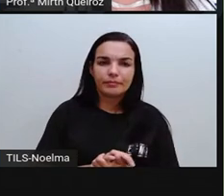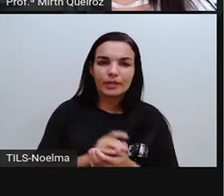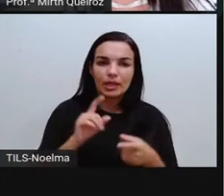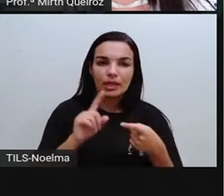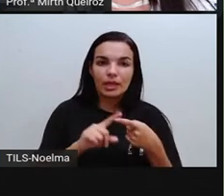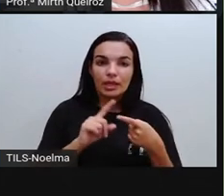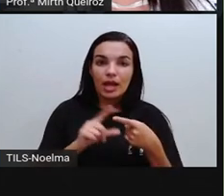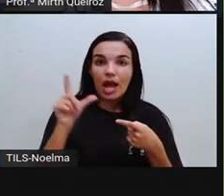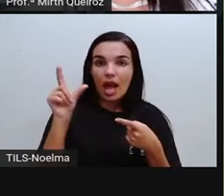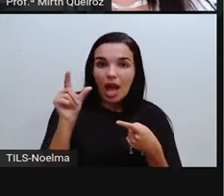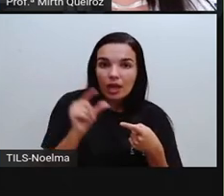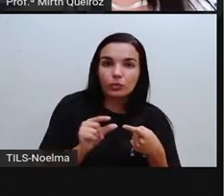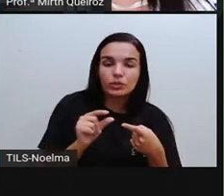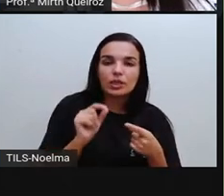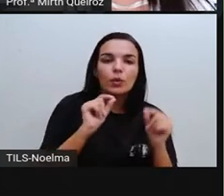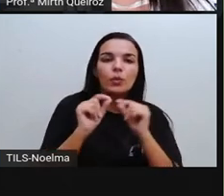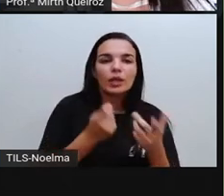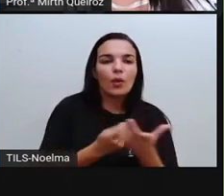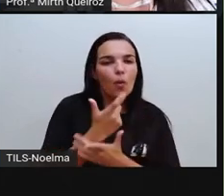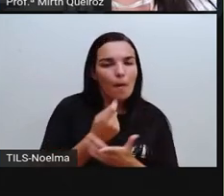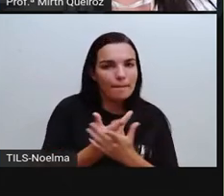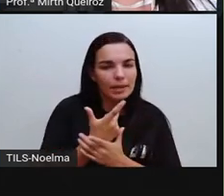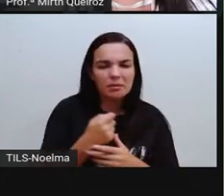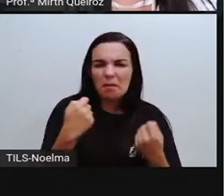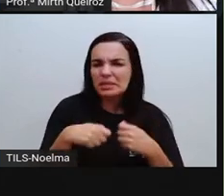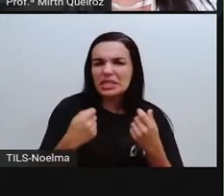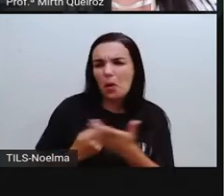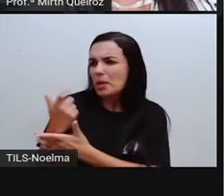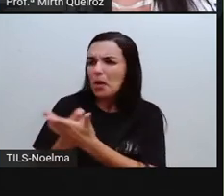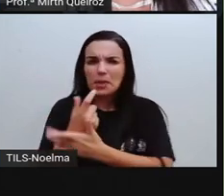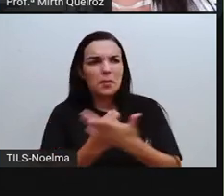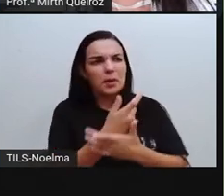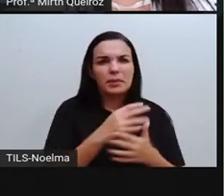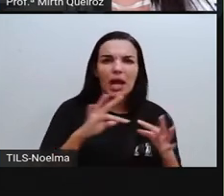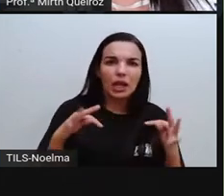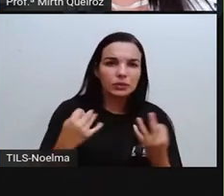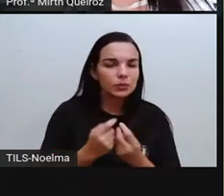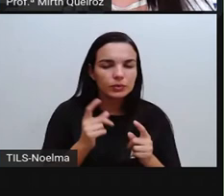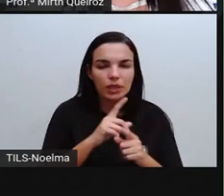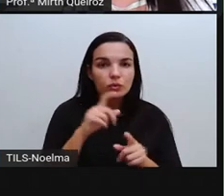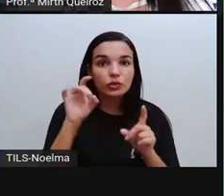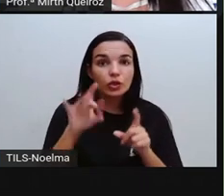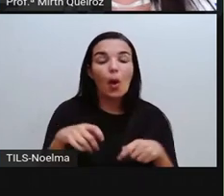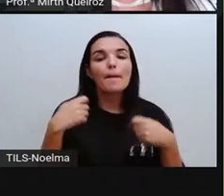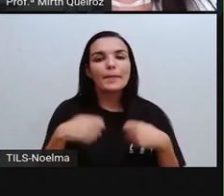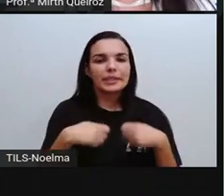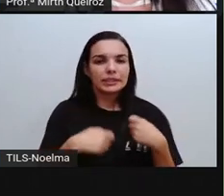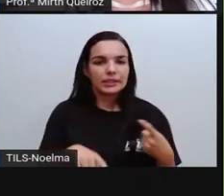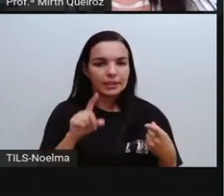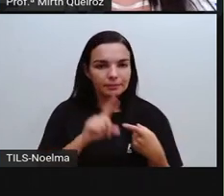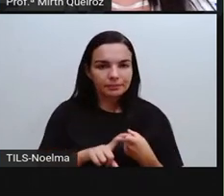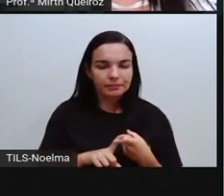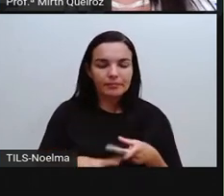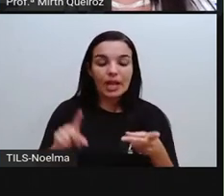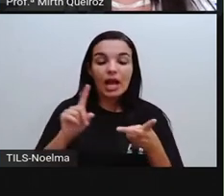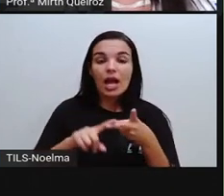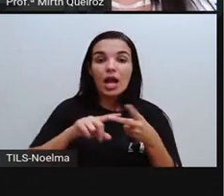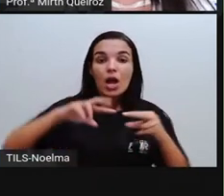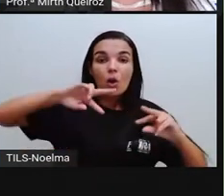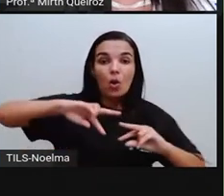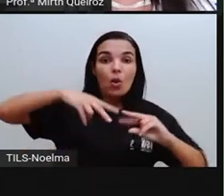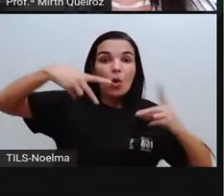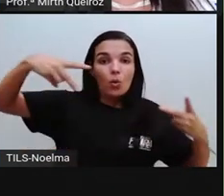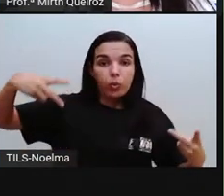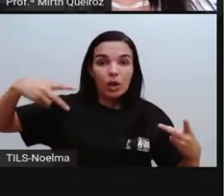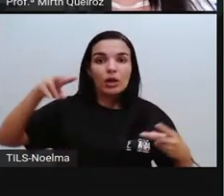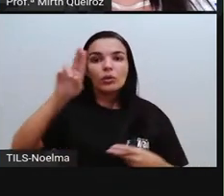Reduzir, eu tenho que reduzir o que eu compro, né? Eu não preciso sair comprando tudo, comprar apenas o que eu preciso. Reutilizar, buscar